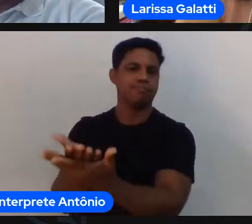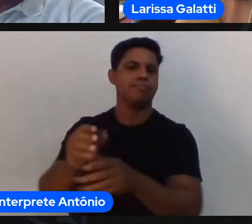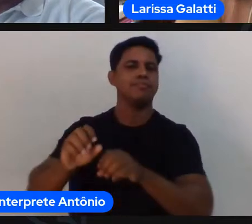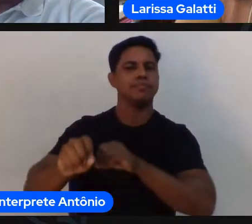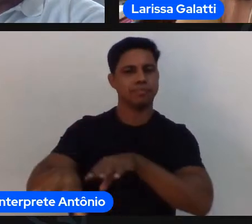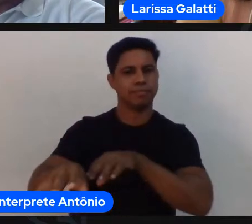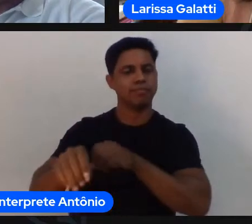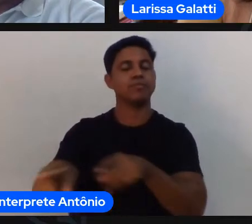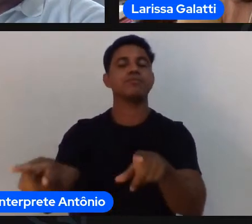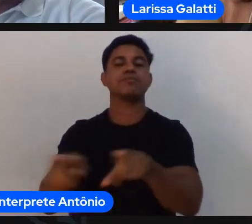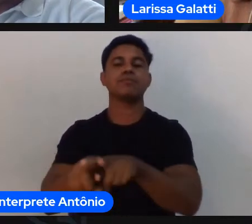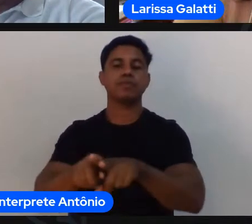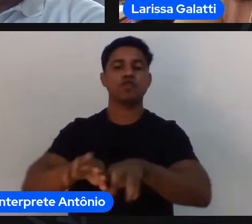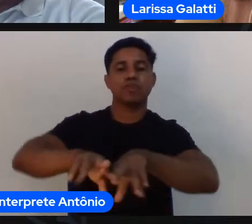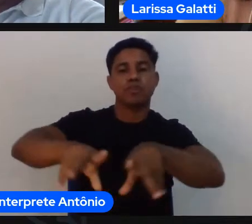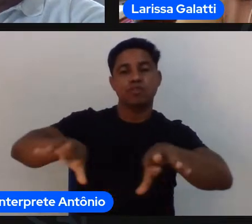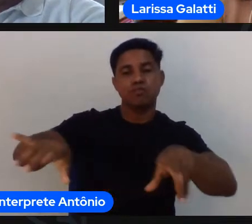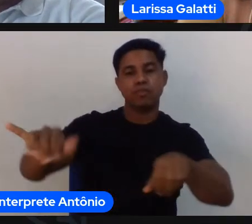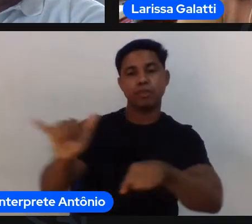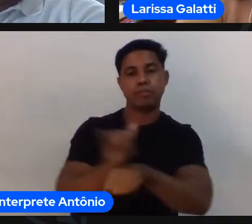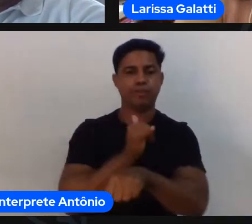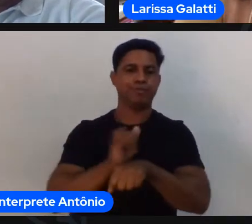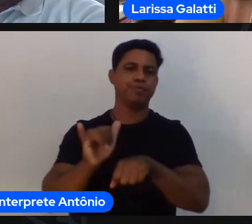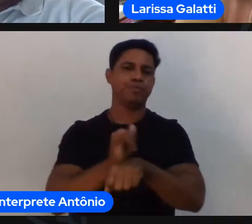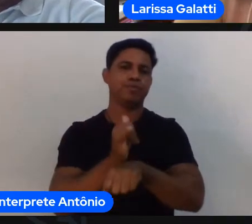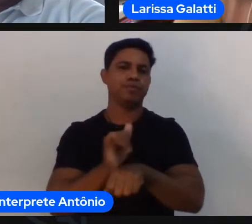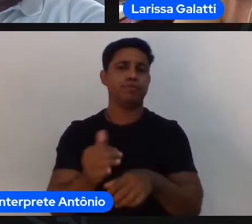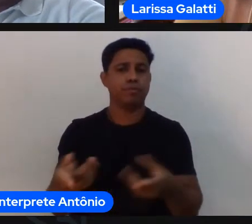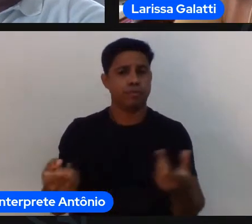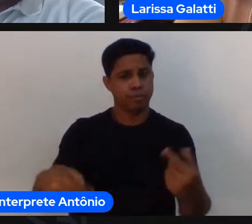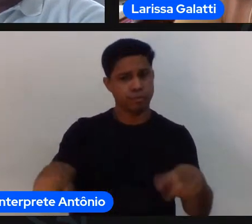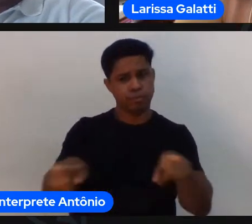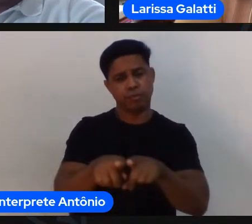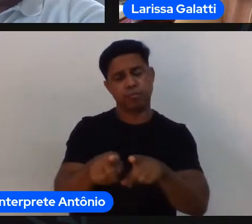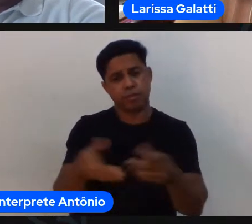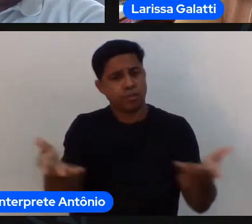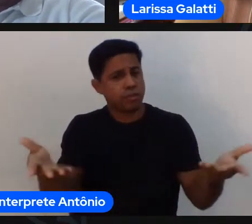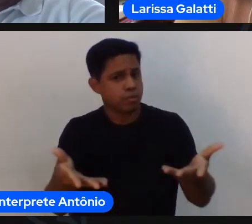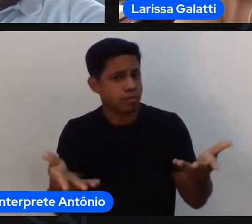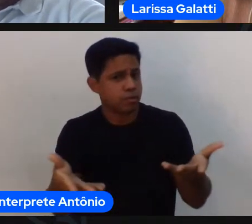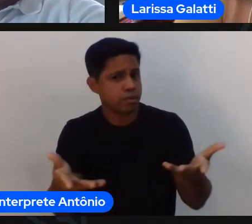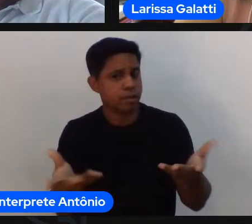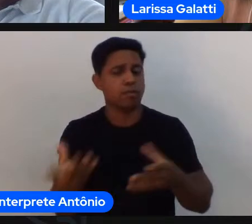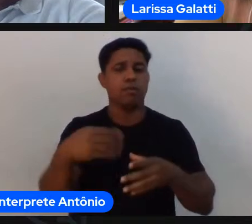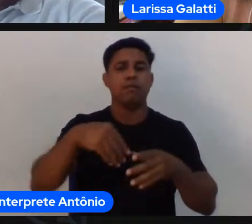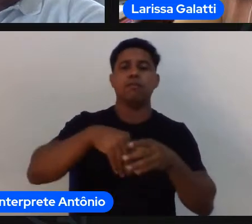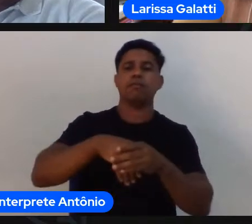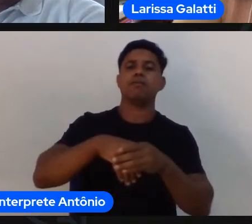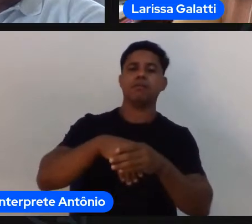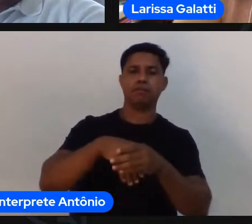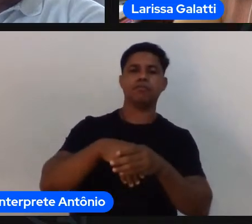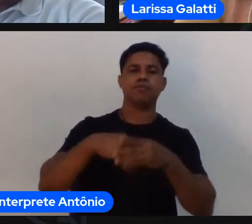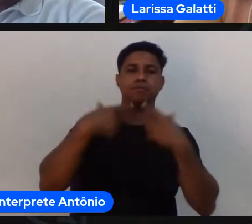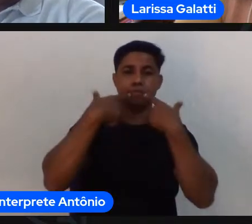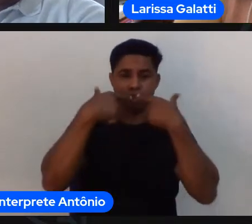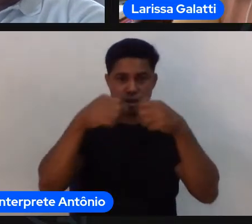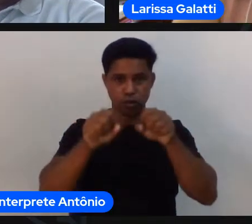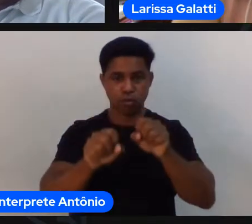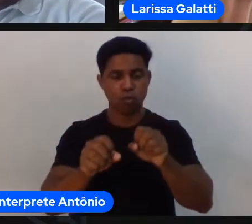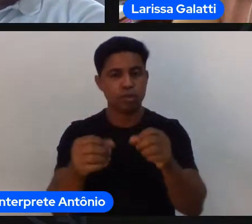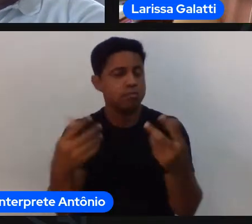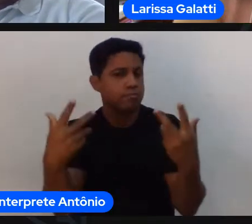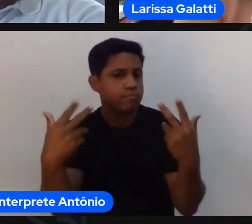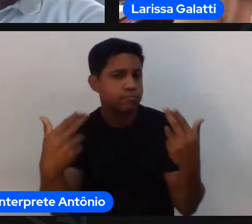e momentos como esse são momentos em que a gente tá comunicando ciência dentro de uma linguagem comum